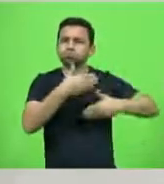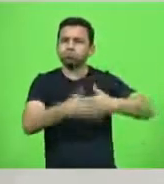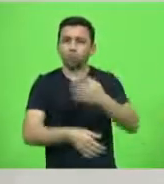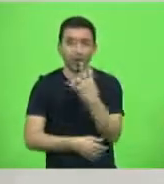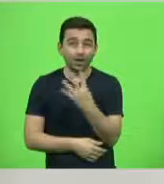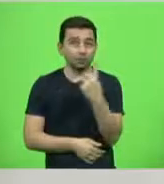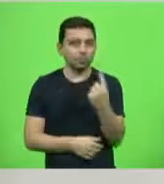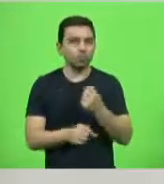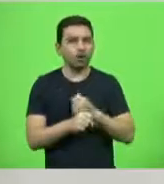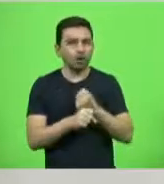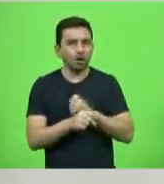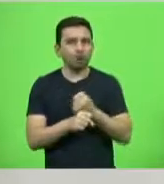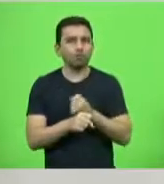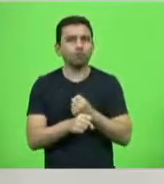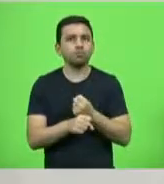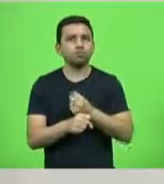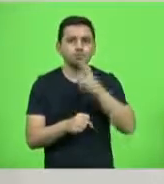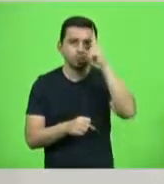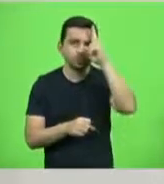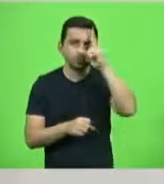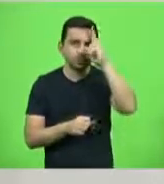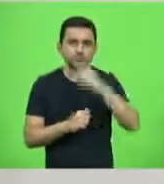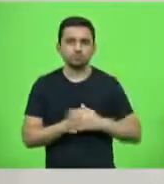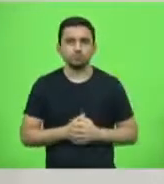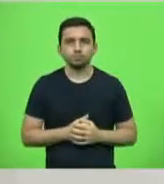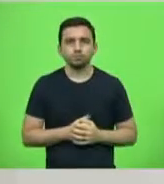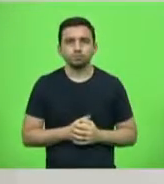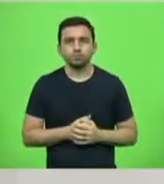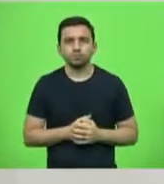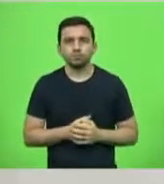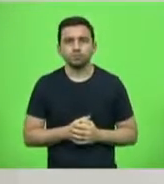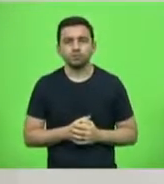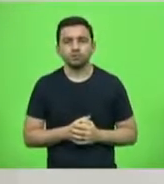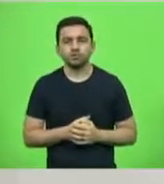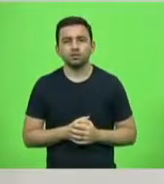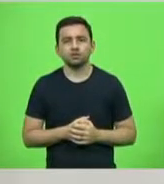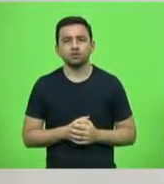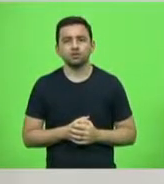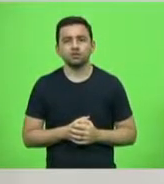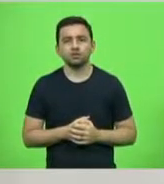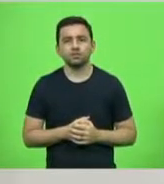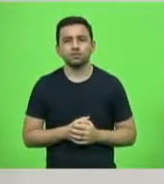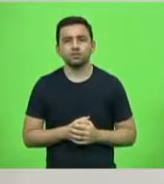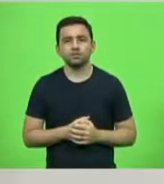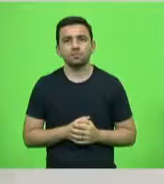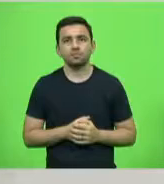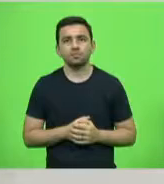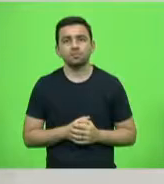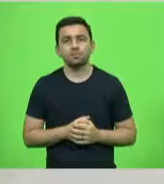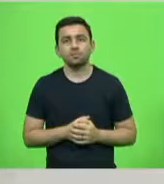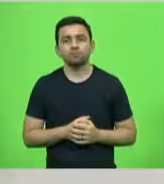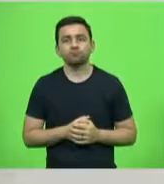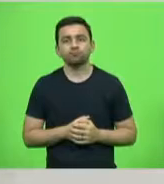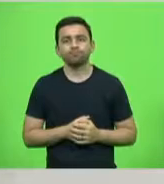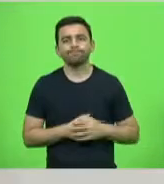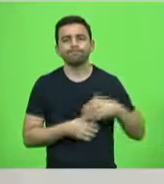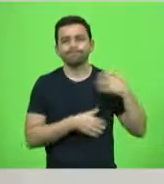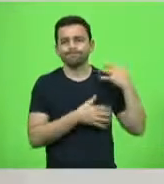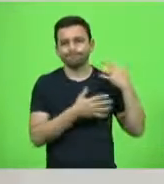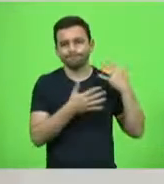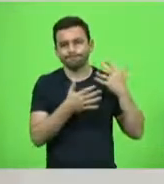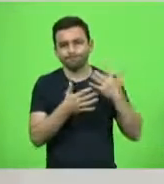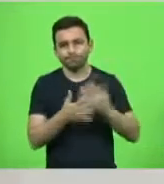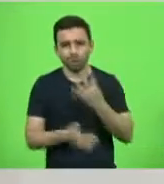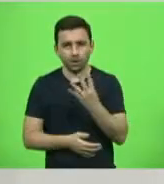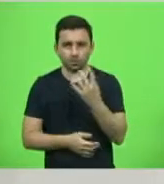anos de história... Mais 30 segundos para a deputada concluir. Obrigada, presidente. Ao longo desses 41 anos